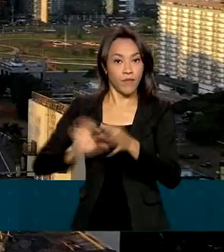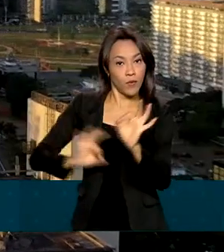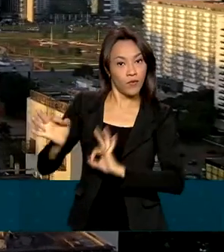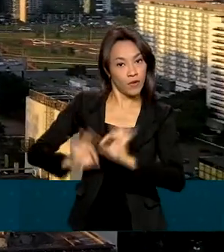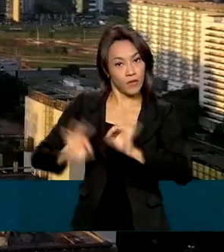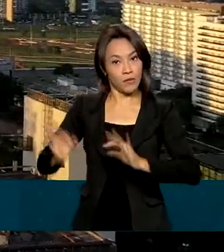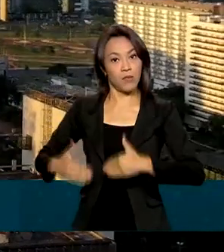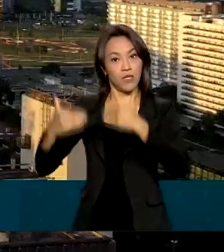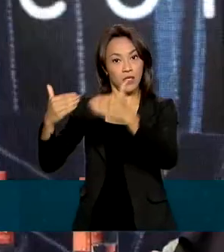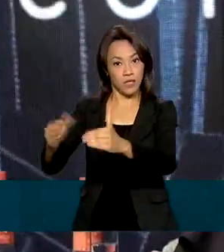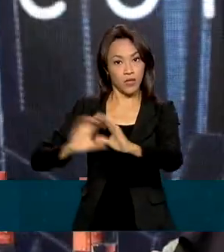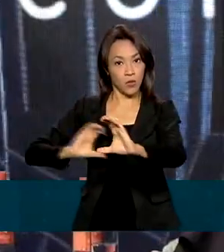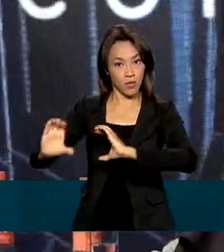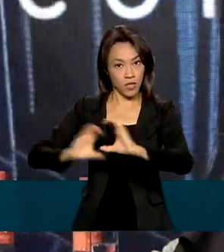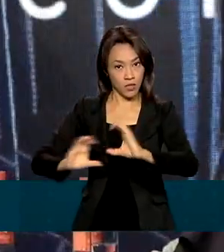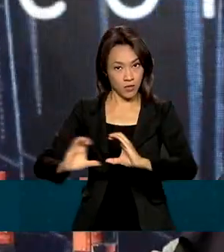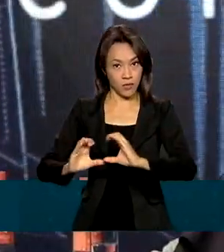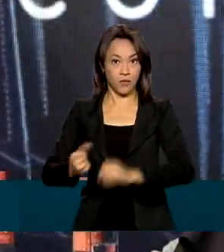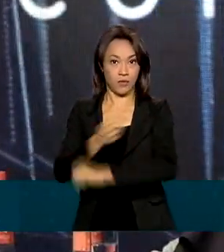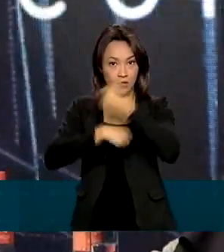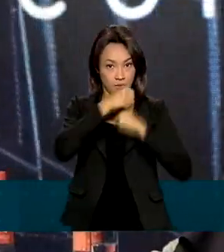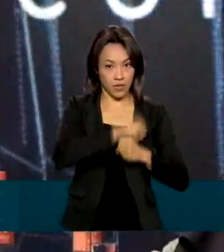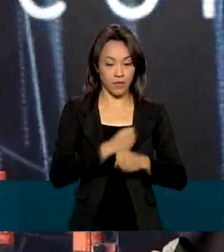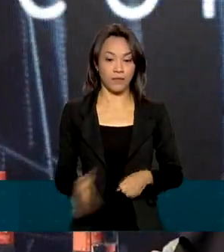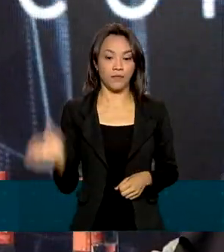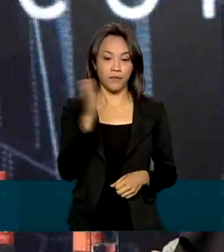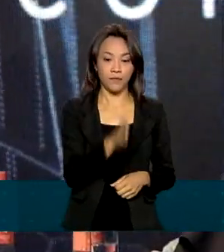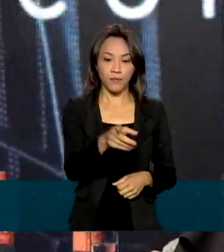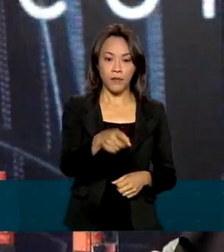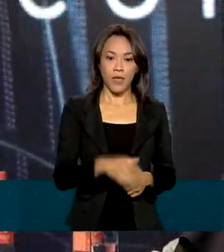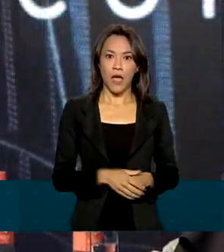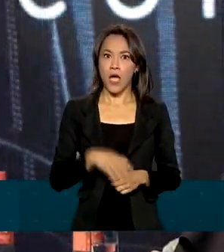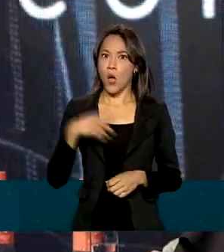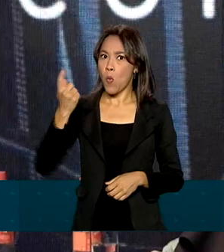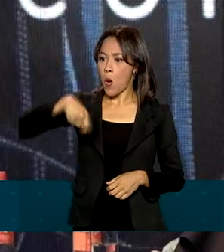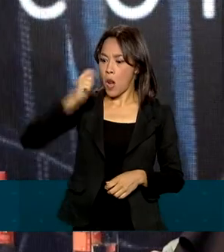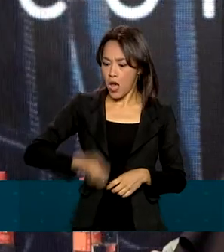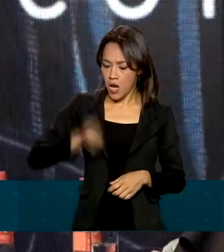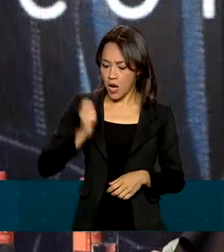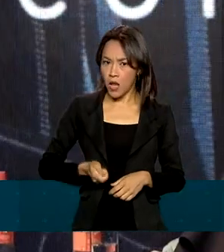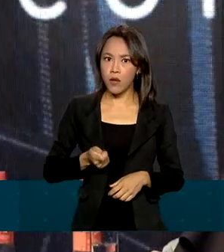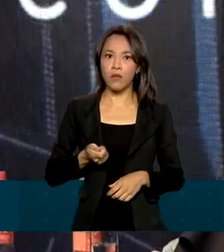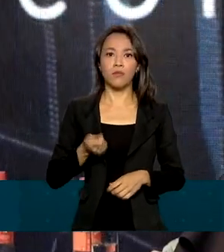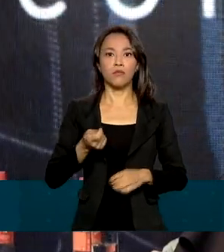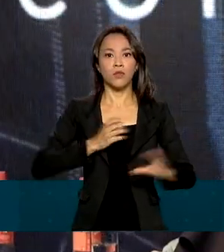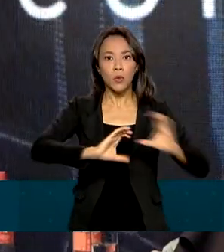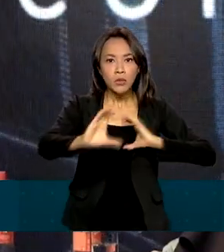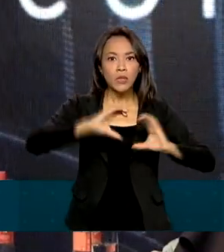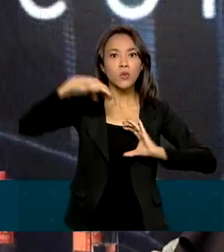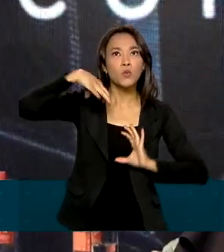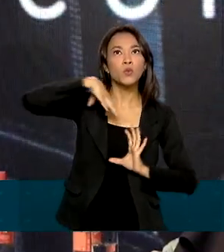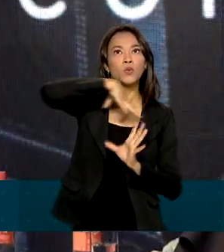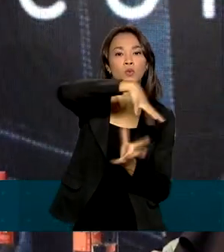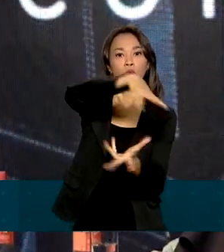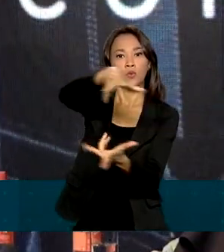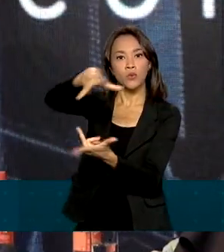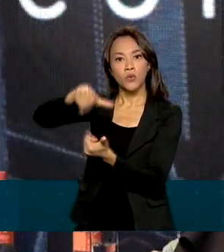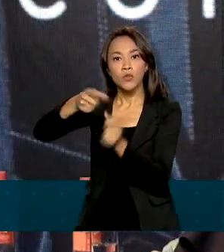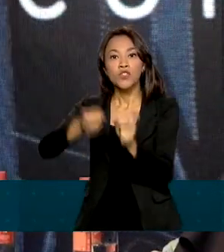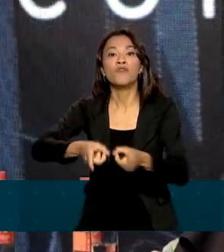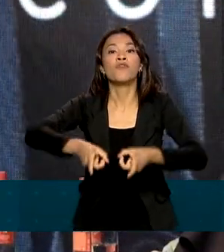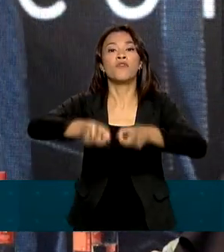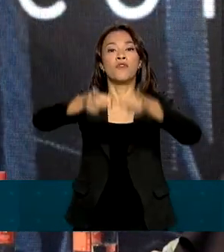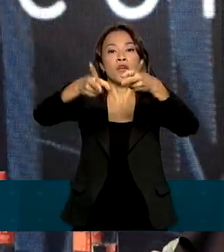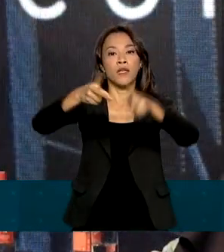em 2021. É o maior leilão de telecomunicações do mundo de venda de frequências de faixas e é o primeiro